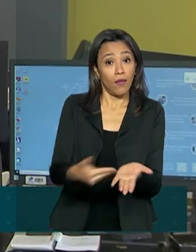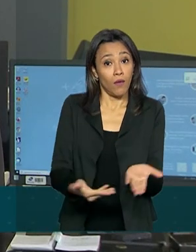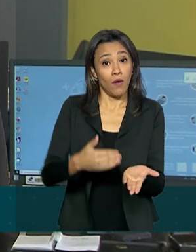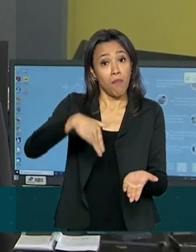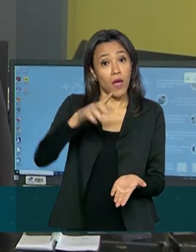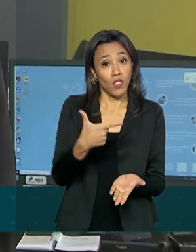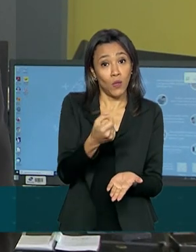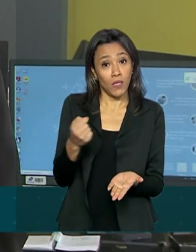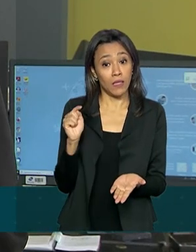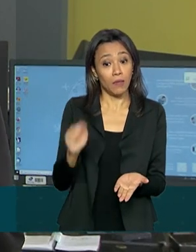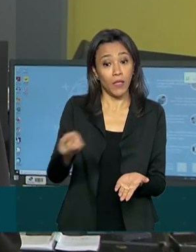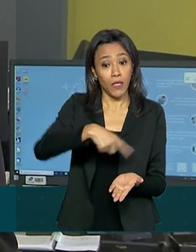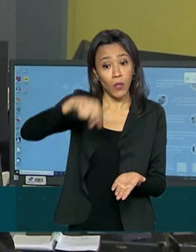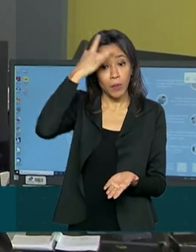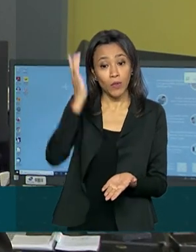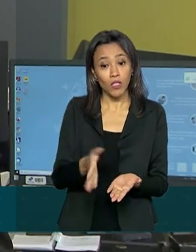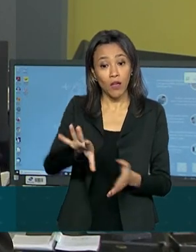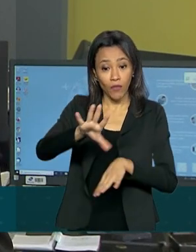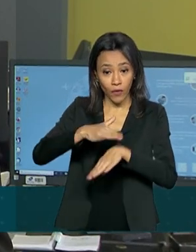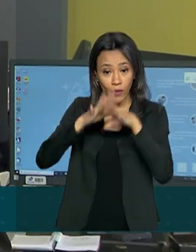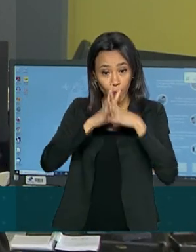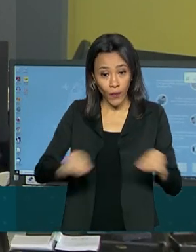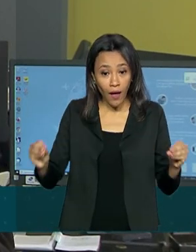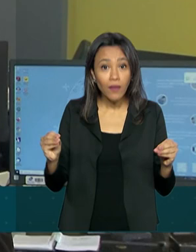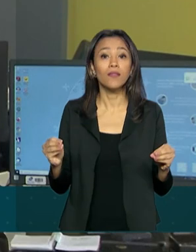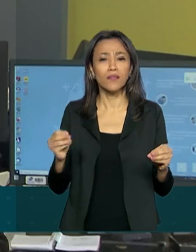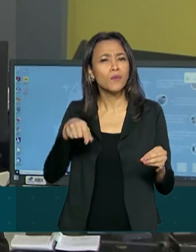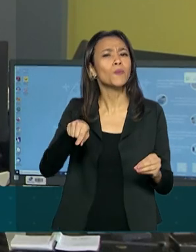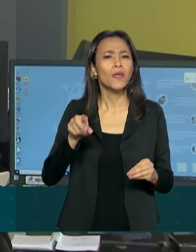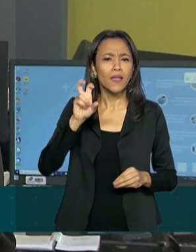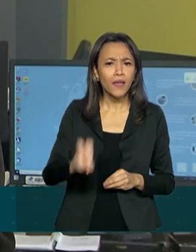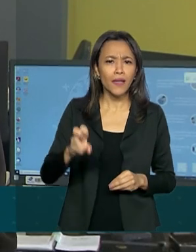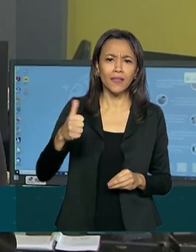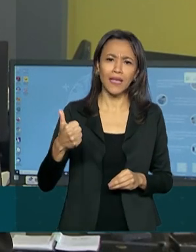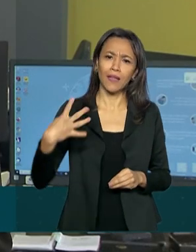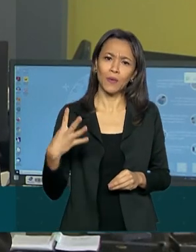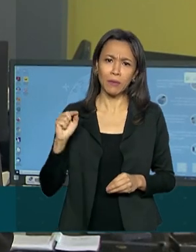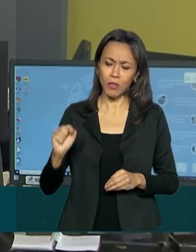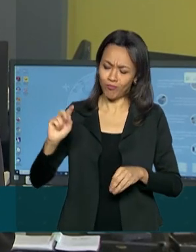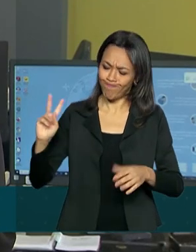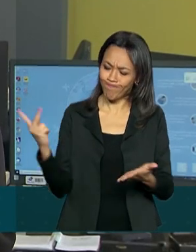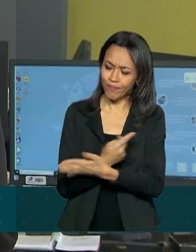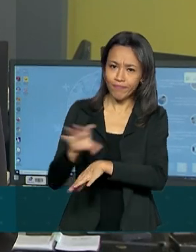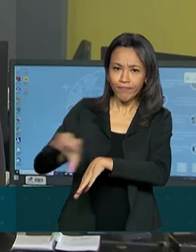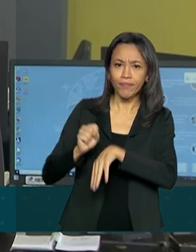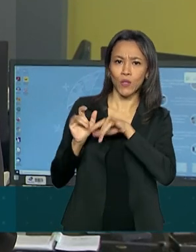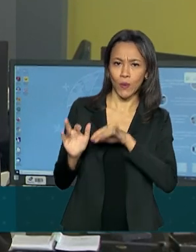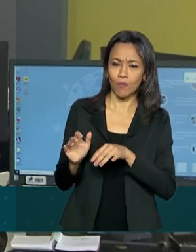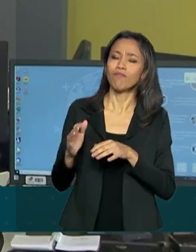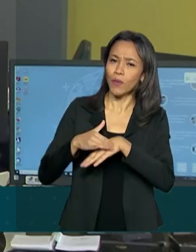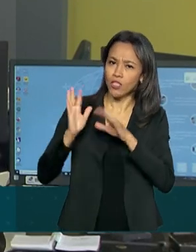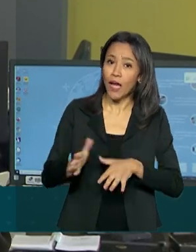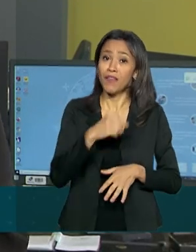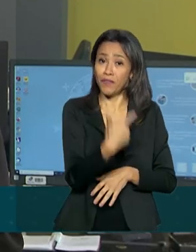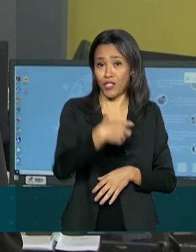já foram curadas da Covid-19 no Brasil. São cerca de 514 mil casos confirmados e pouco mais de 29 mil